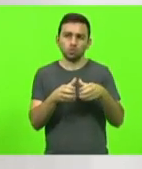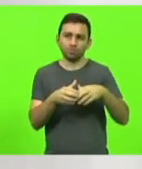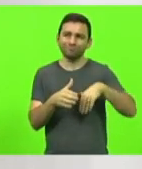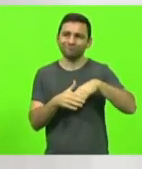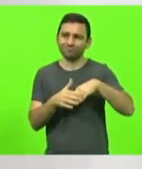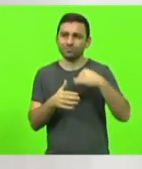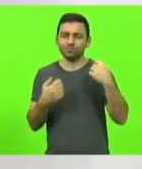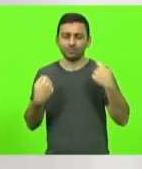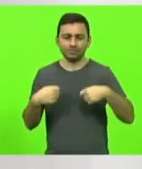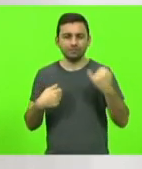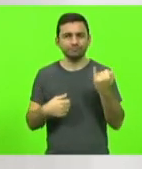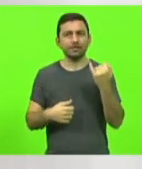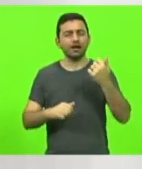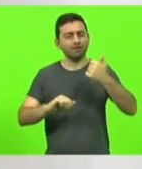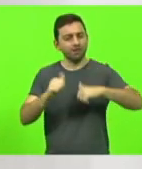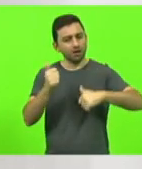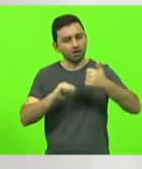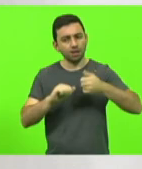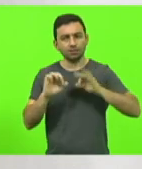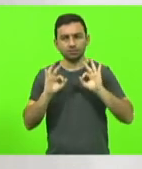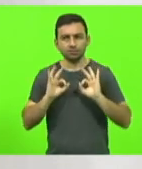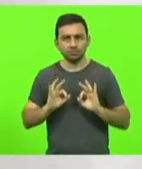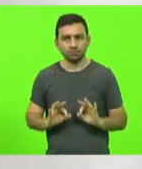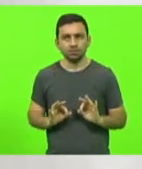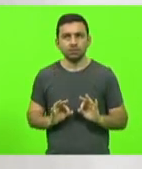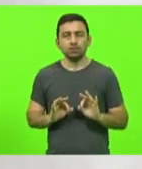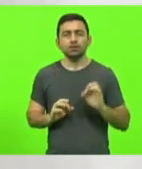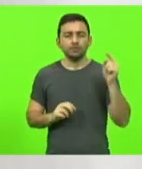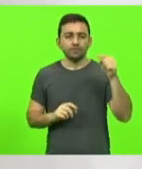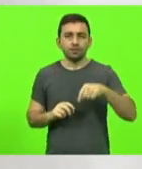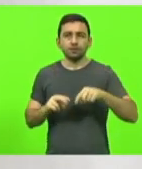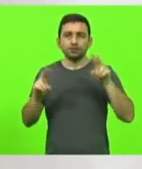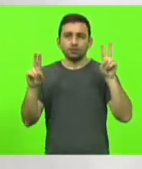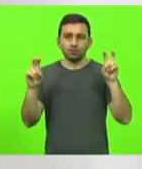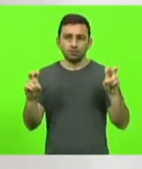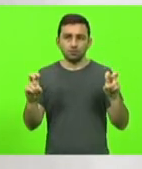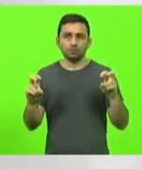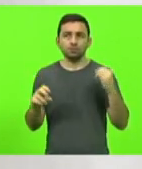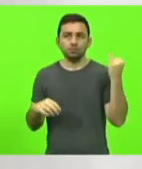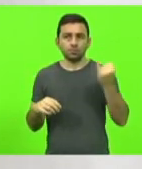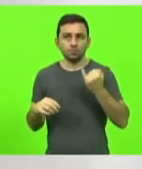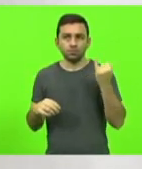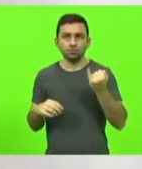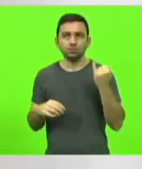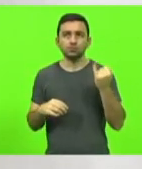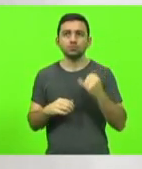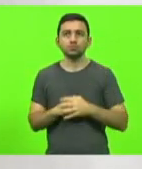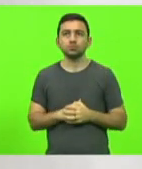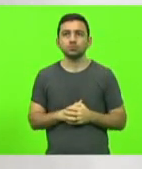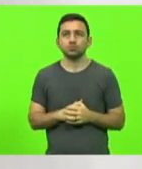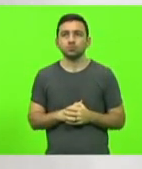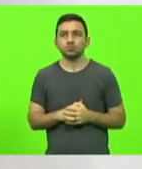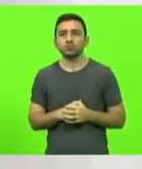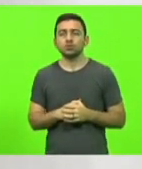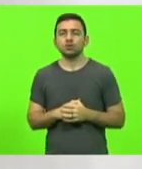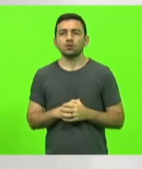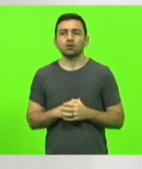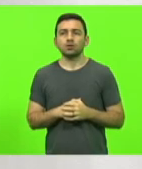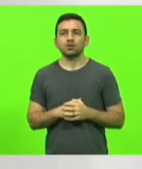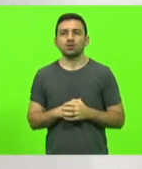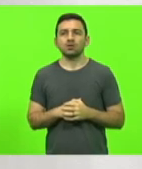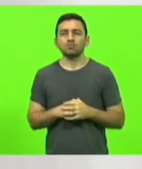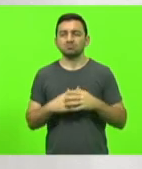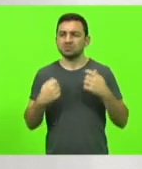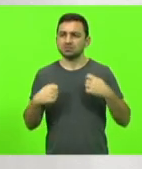que tem que ser melhor avaliada e acho que a gente tem que trazer esse assunto aqui para retomar também os eventos de uma maneira